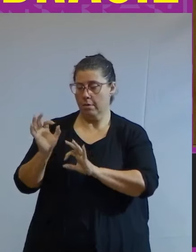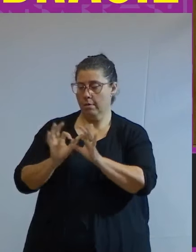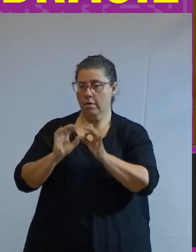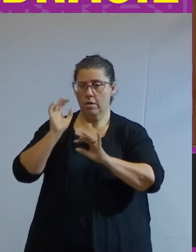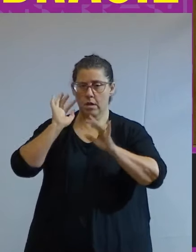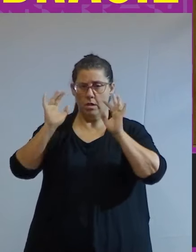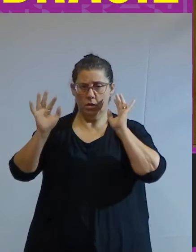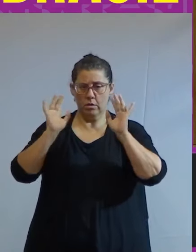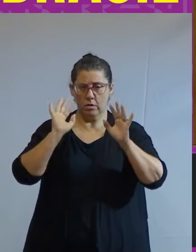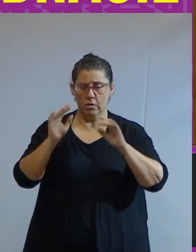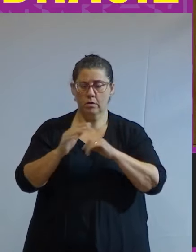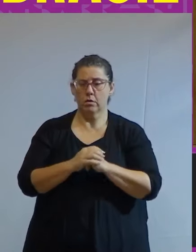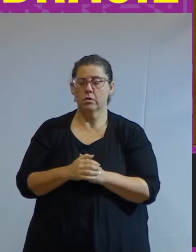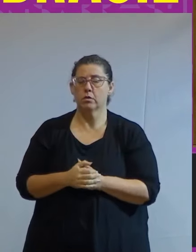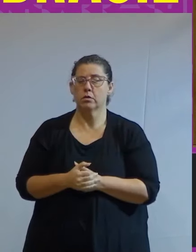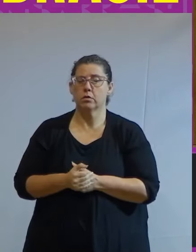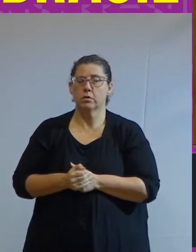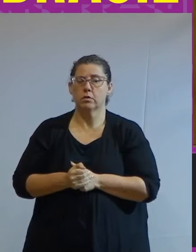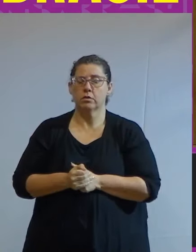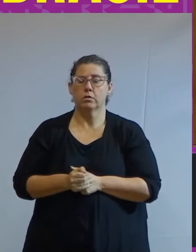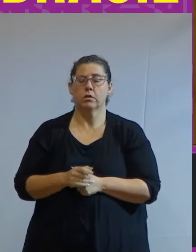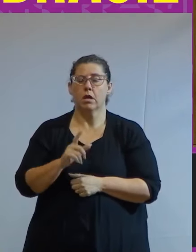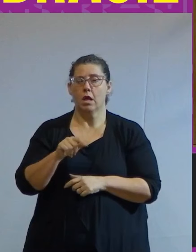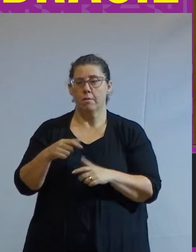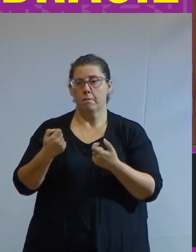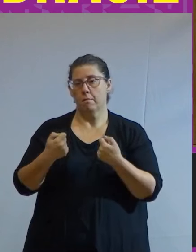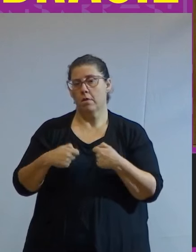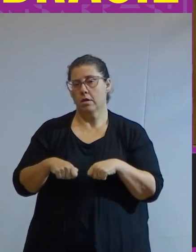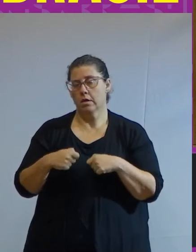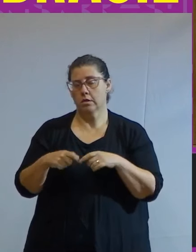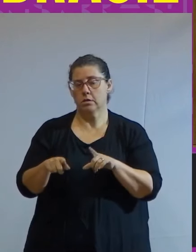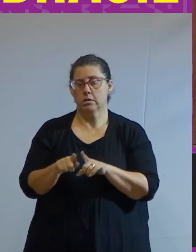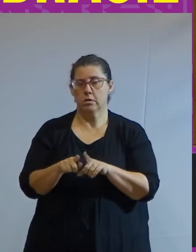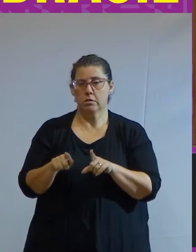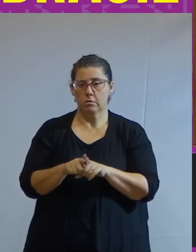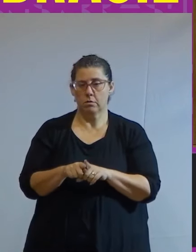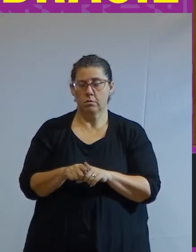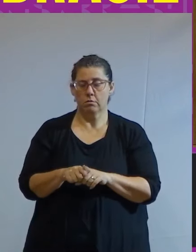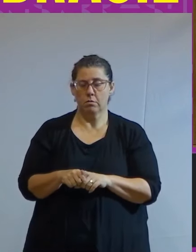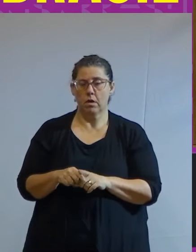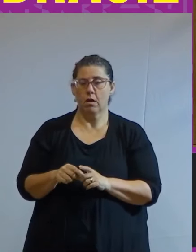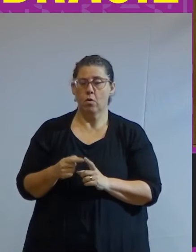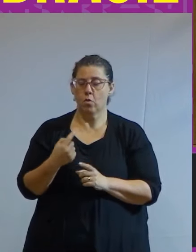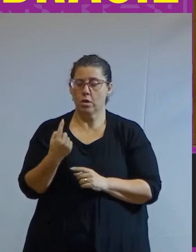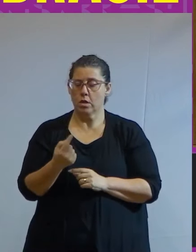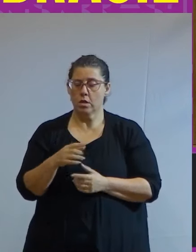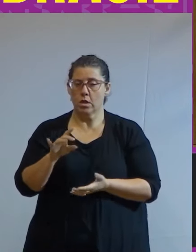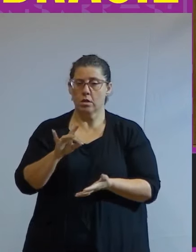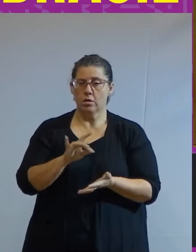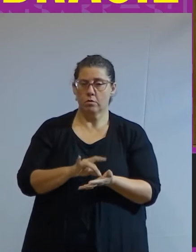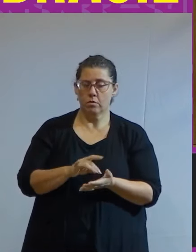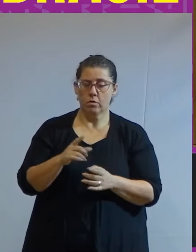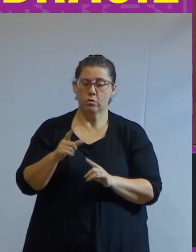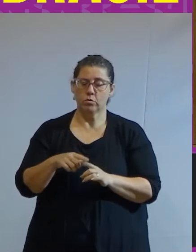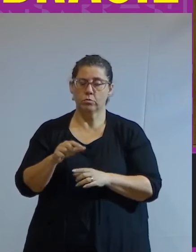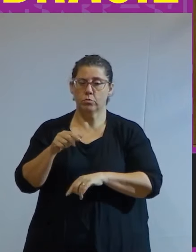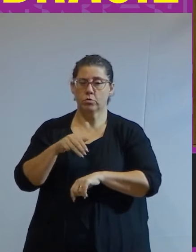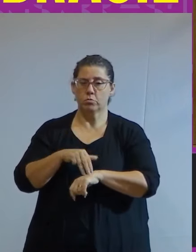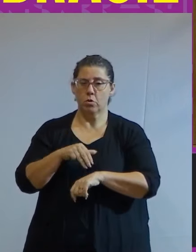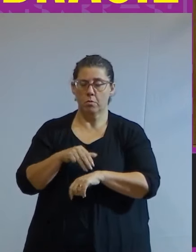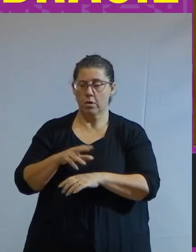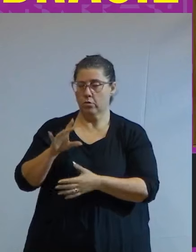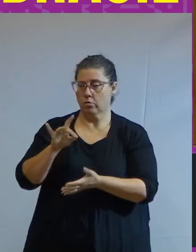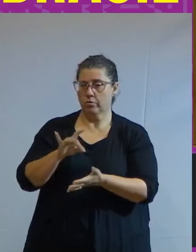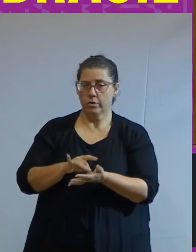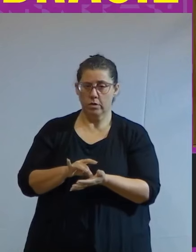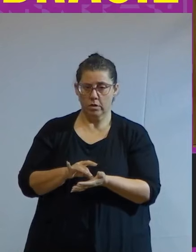a qual da corpo o Estado seria necessária uma unidade efetiva ou seja uma espécie de momento de verdade